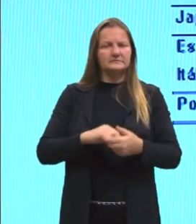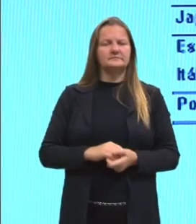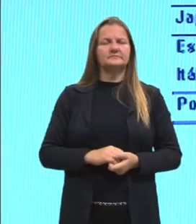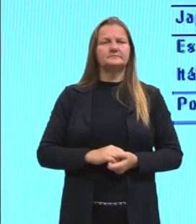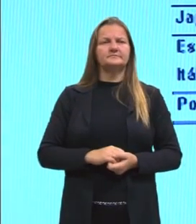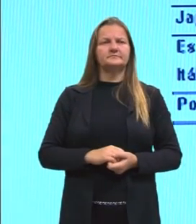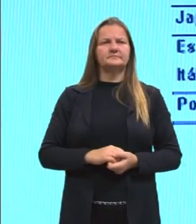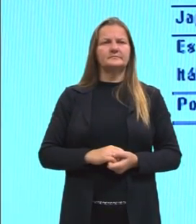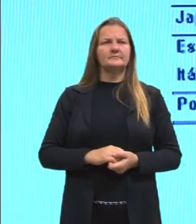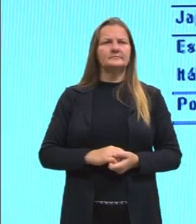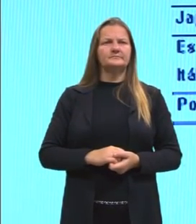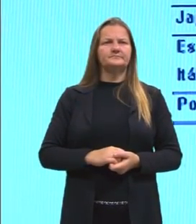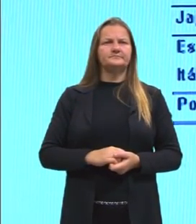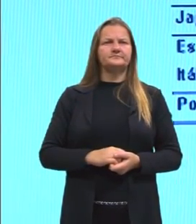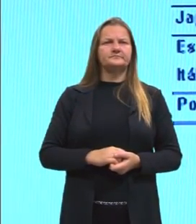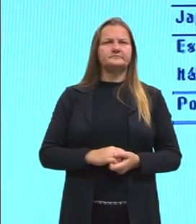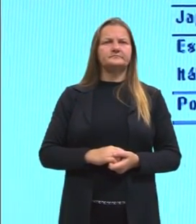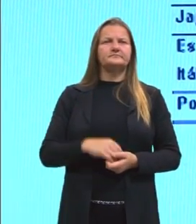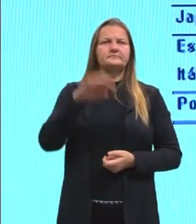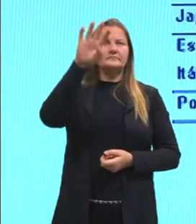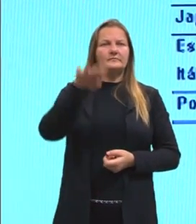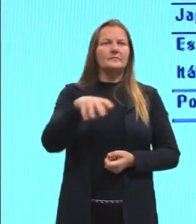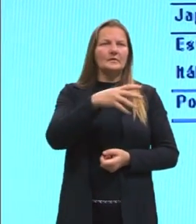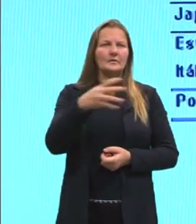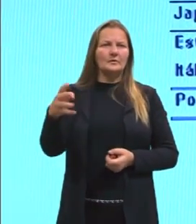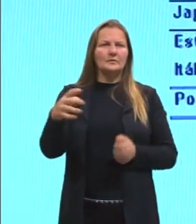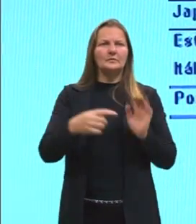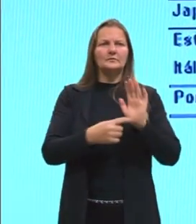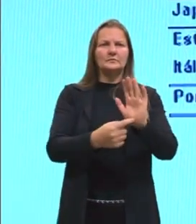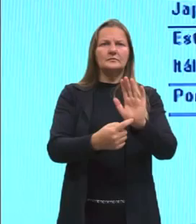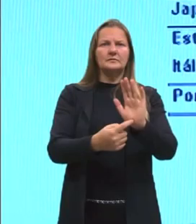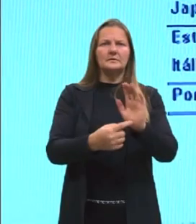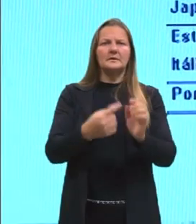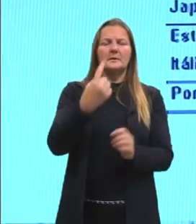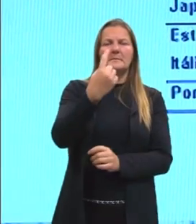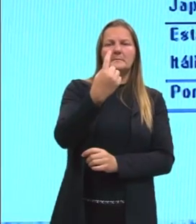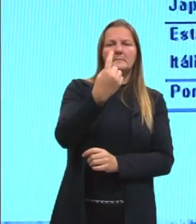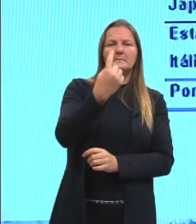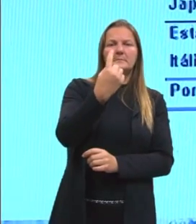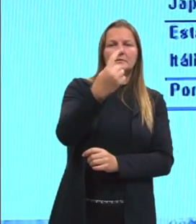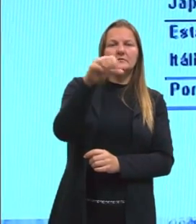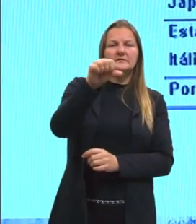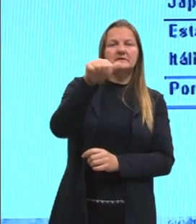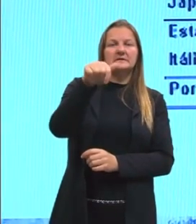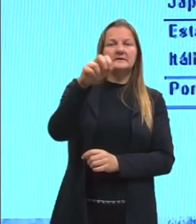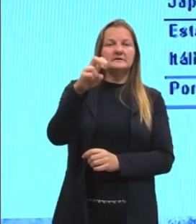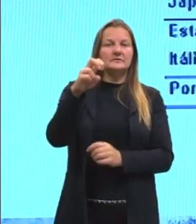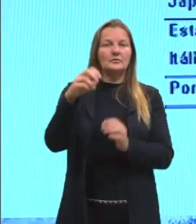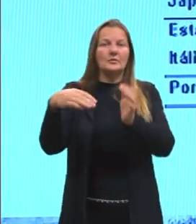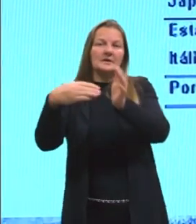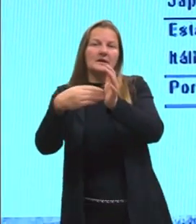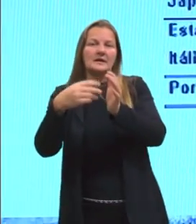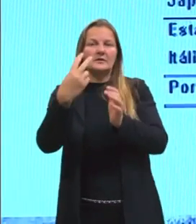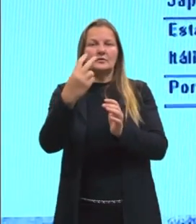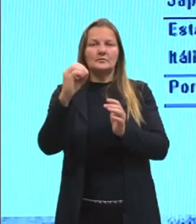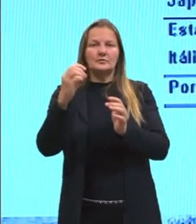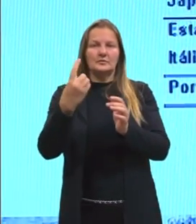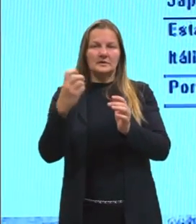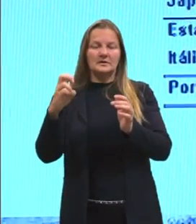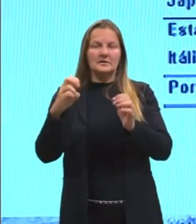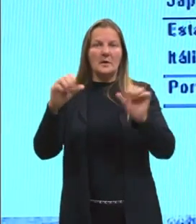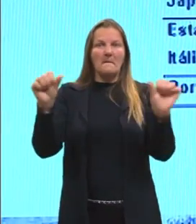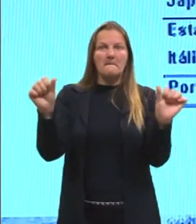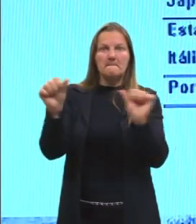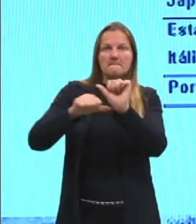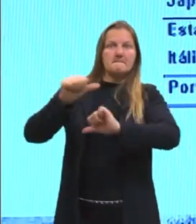cidades, tá, então, essa é a questão aqui, de 75 a 2015, então, é muito rápido, tá, gurizada, é algo